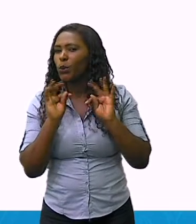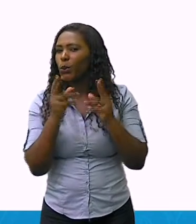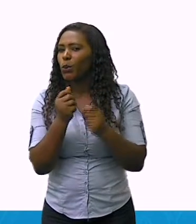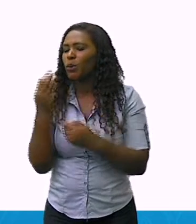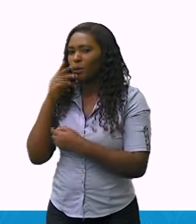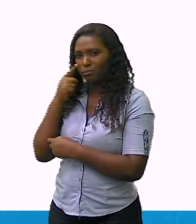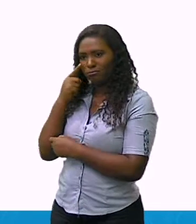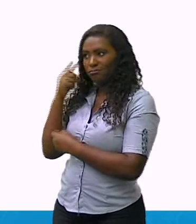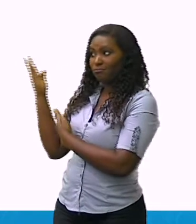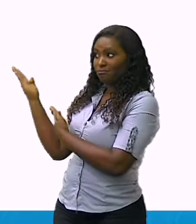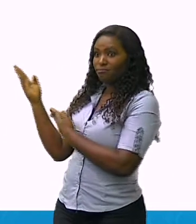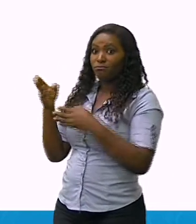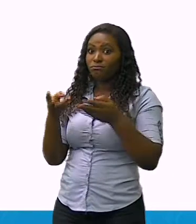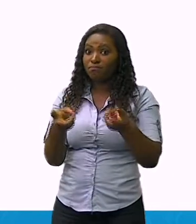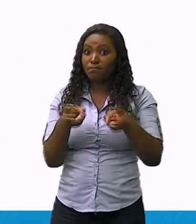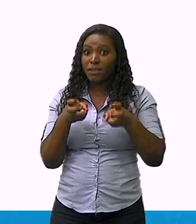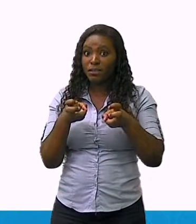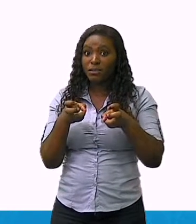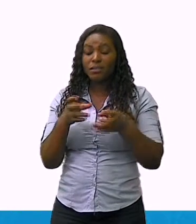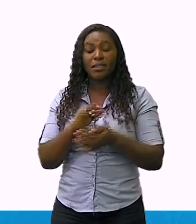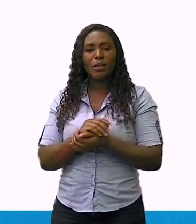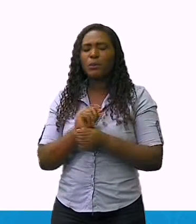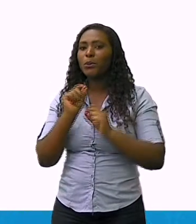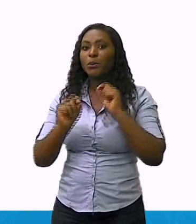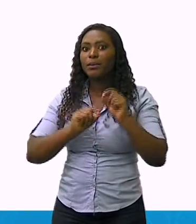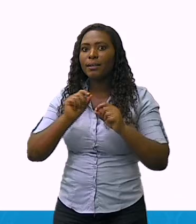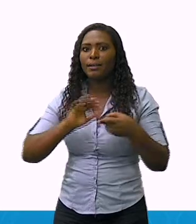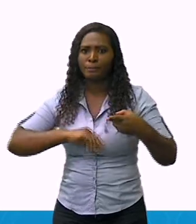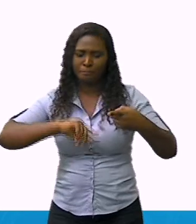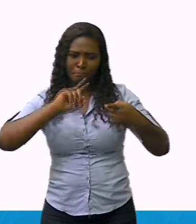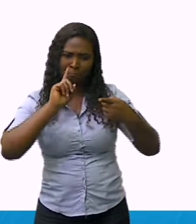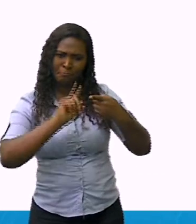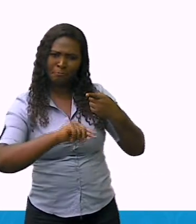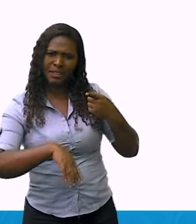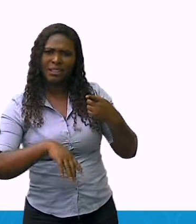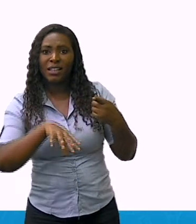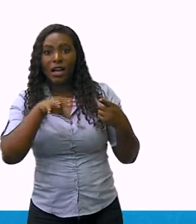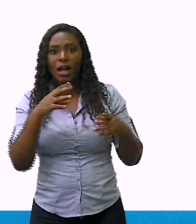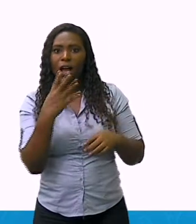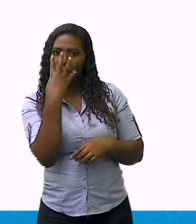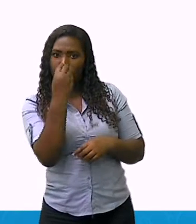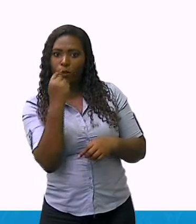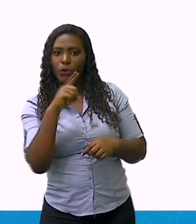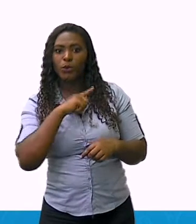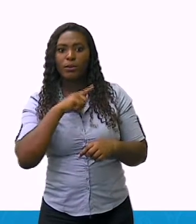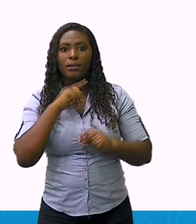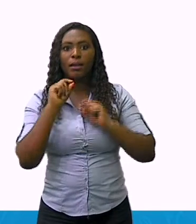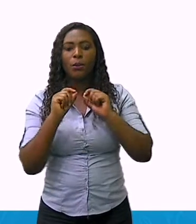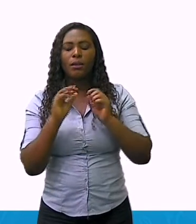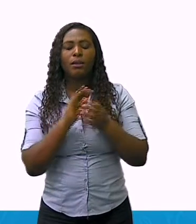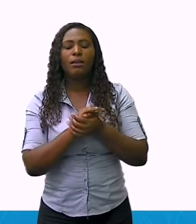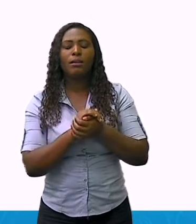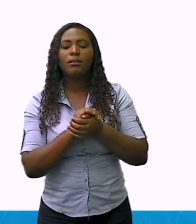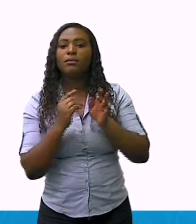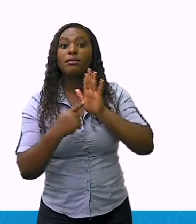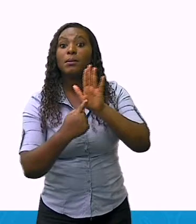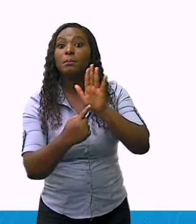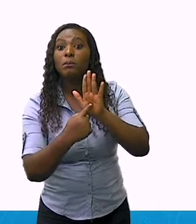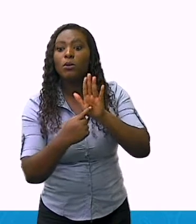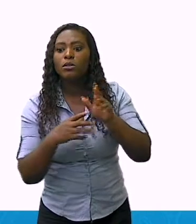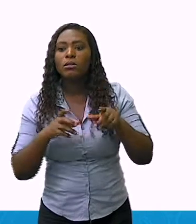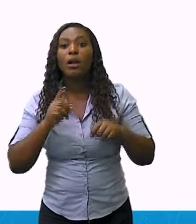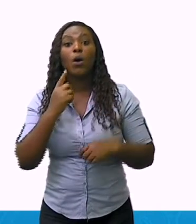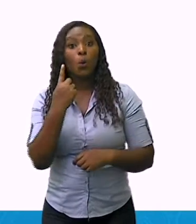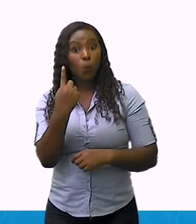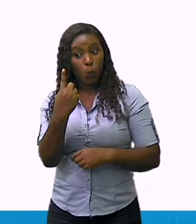Olha só, nós podemos perceber que esta fotografia, ela demonstra uma parte